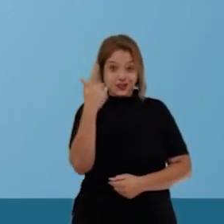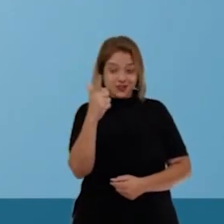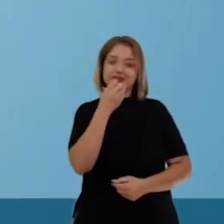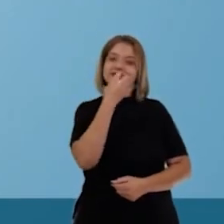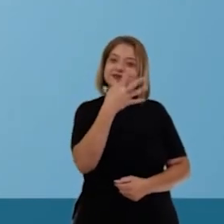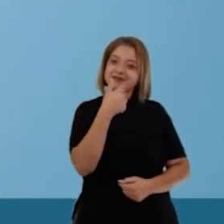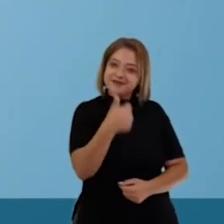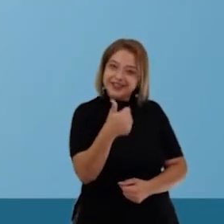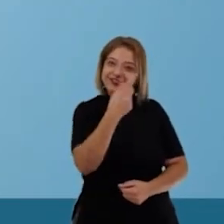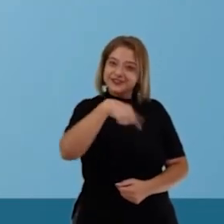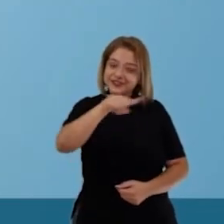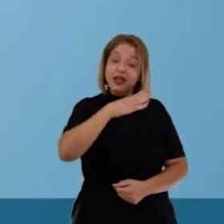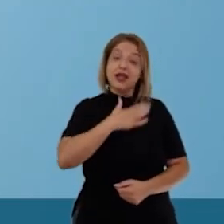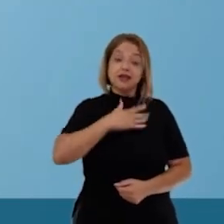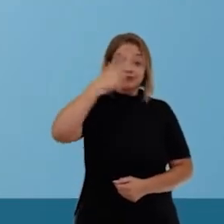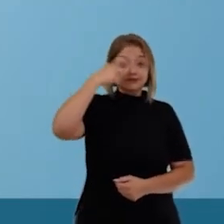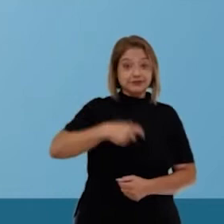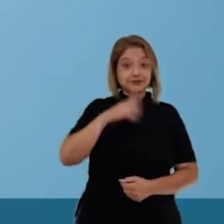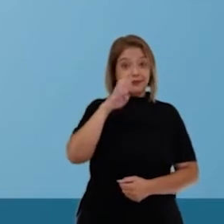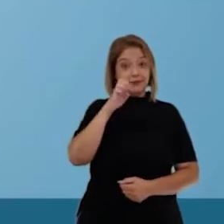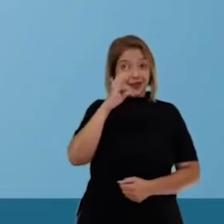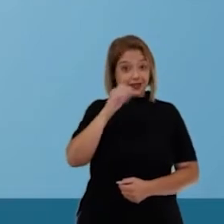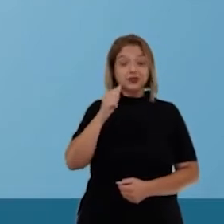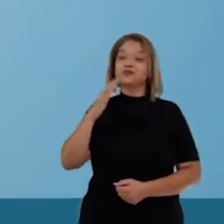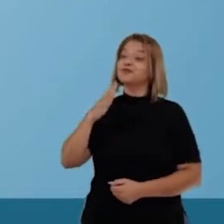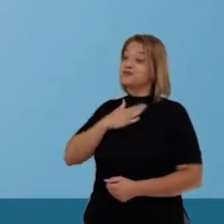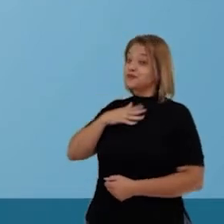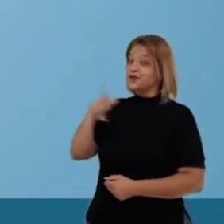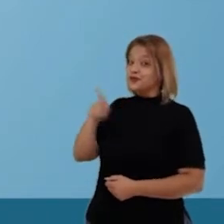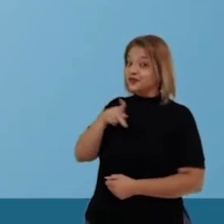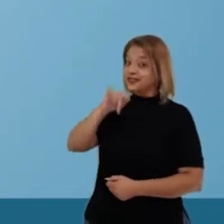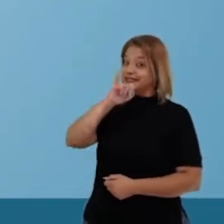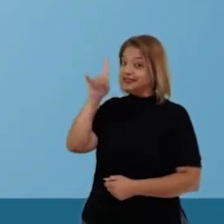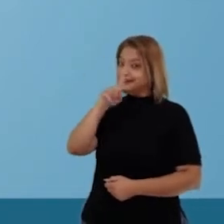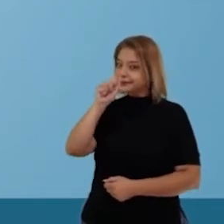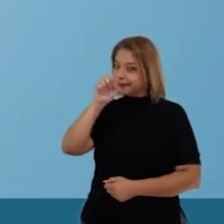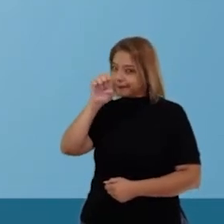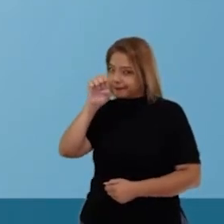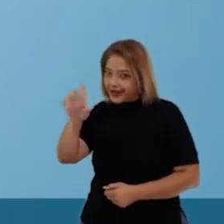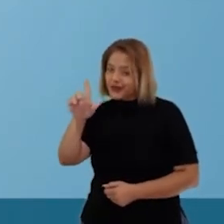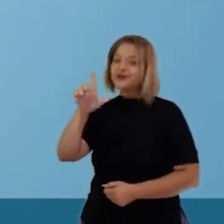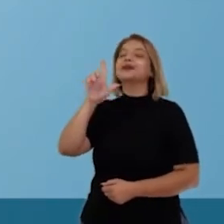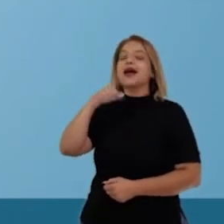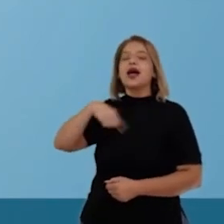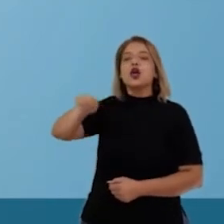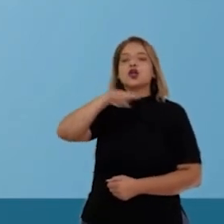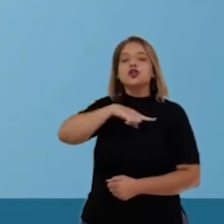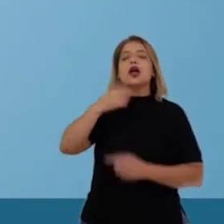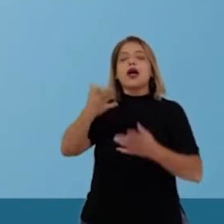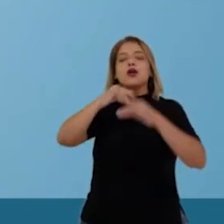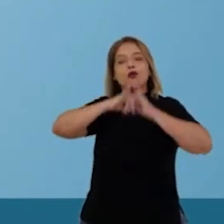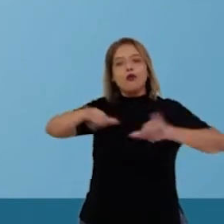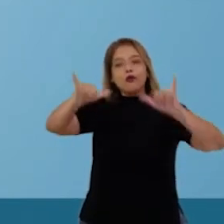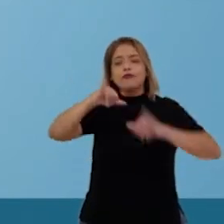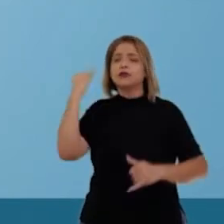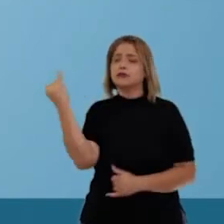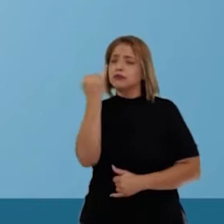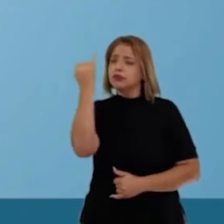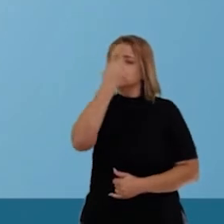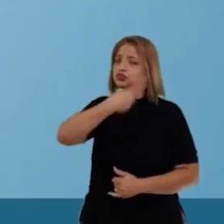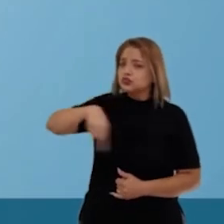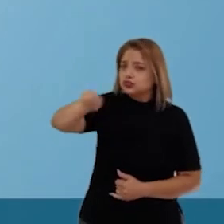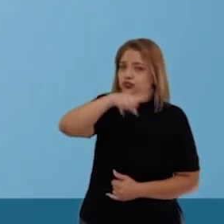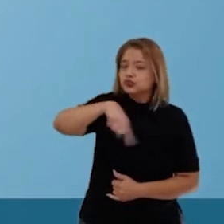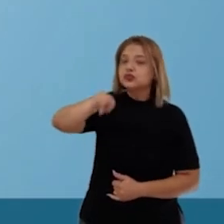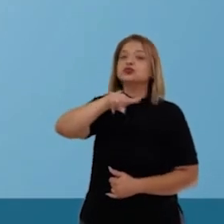bem com vocês? Eu sou o professor Beto. E eu sou a professora Isabel. E nós estamos aqui para fazer um comunicado muito importante para